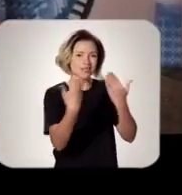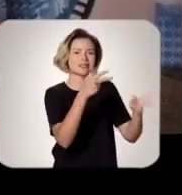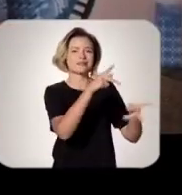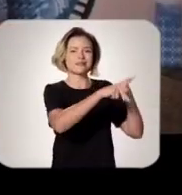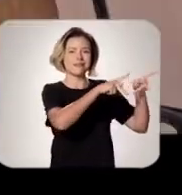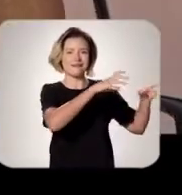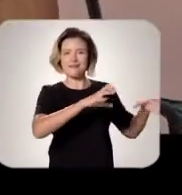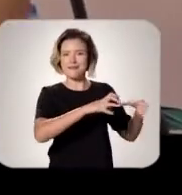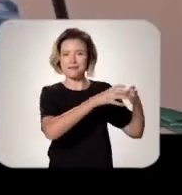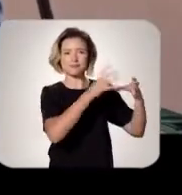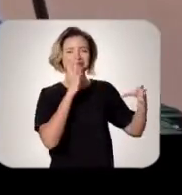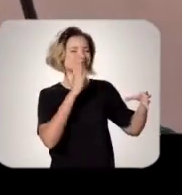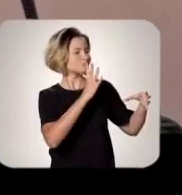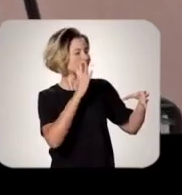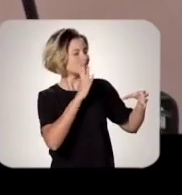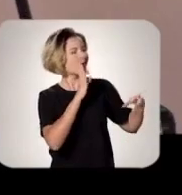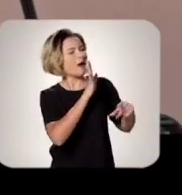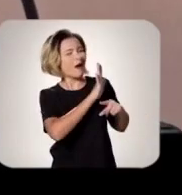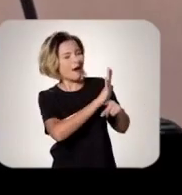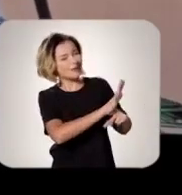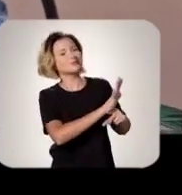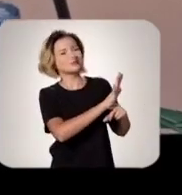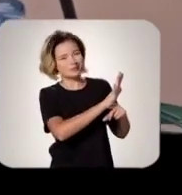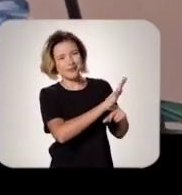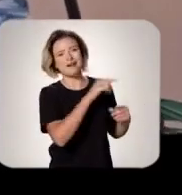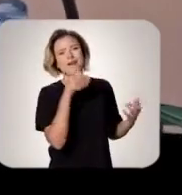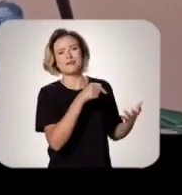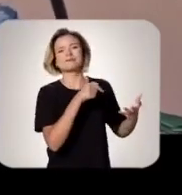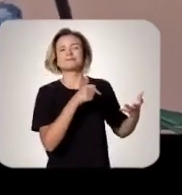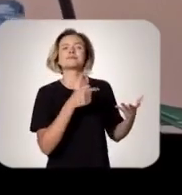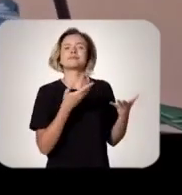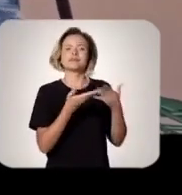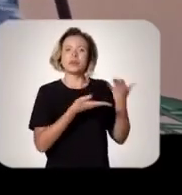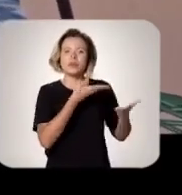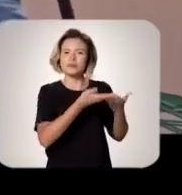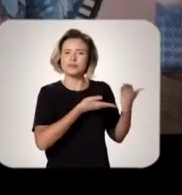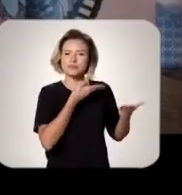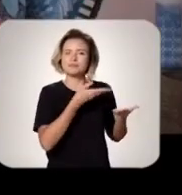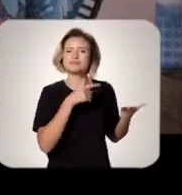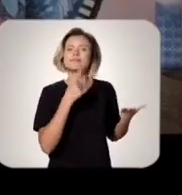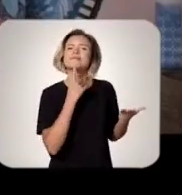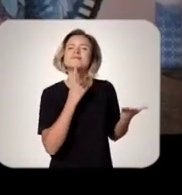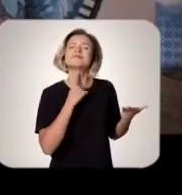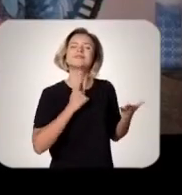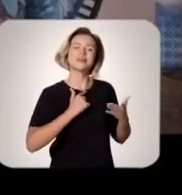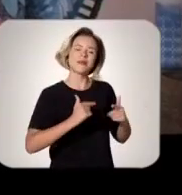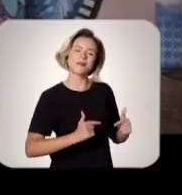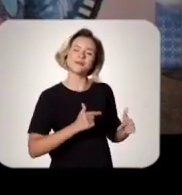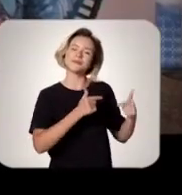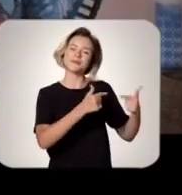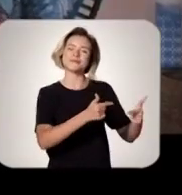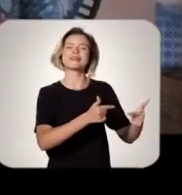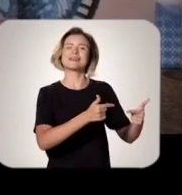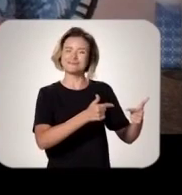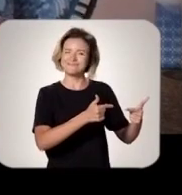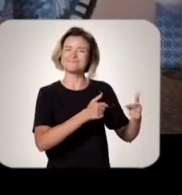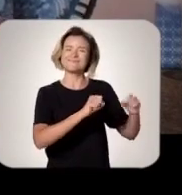Quinze E ajudar De forma de lutarmos e as